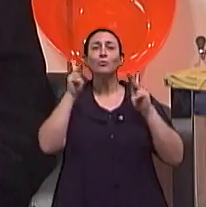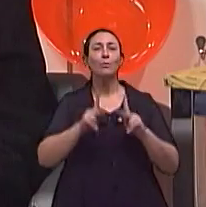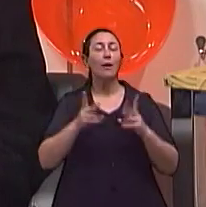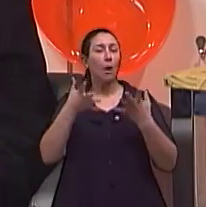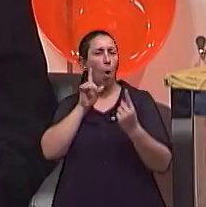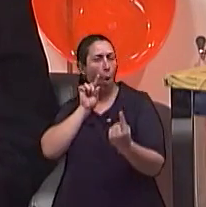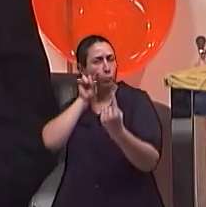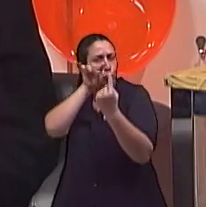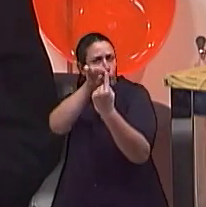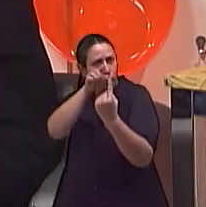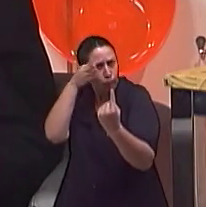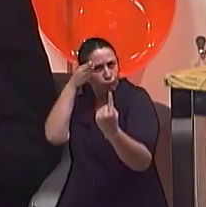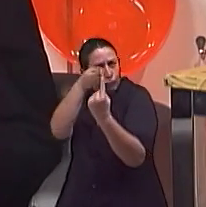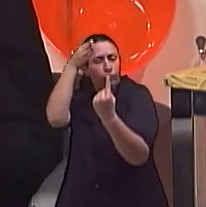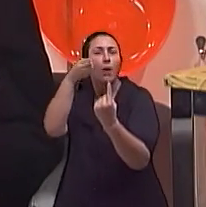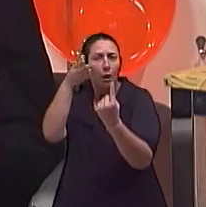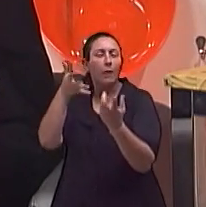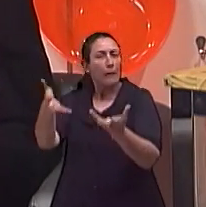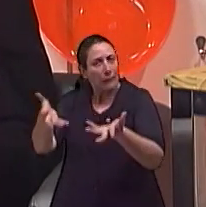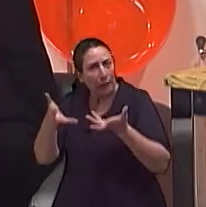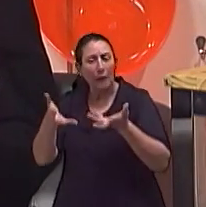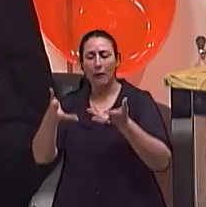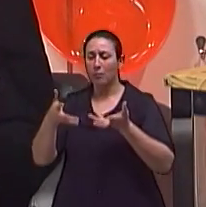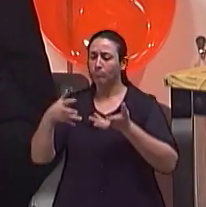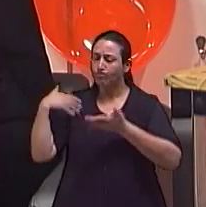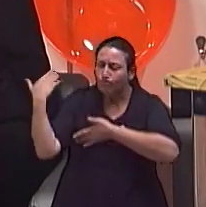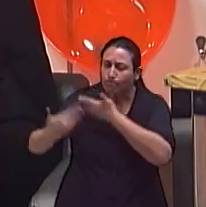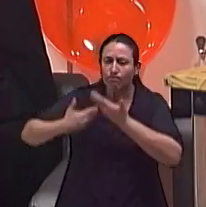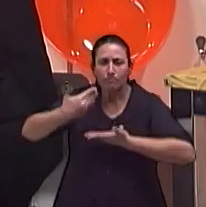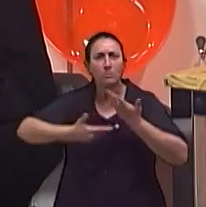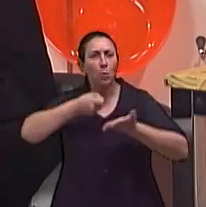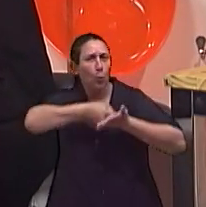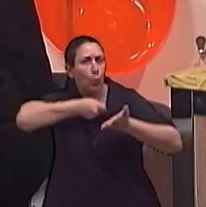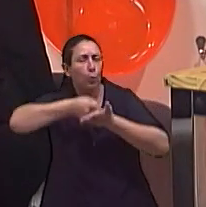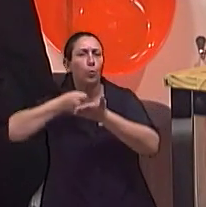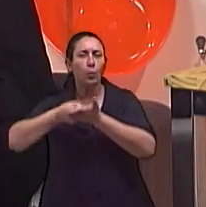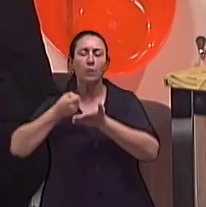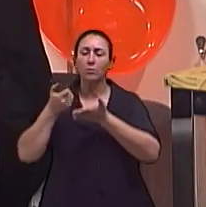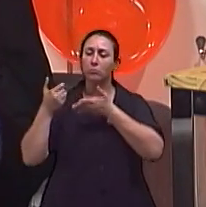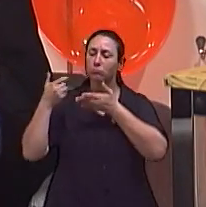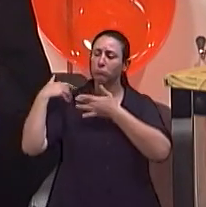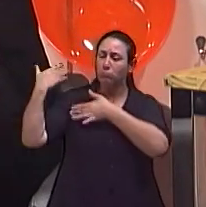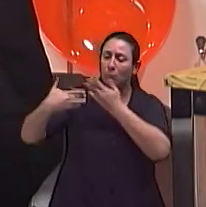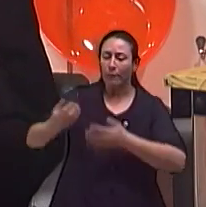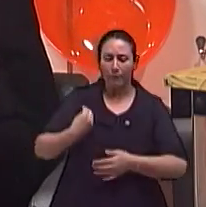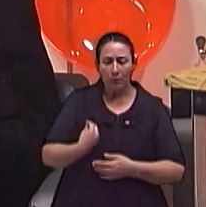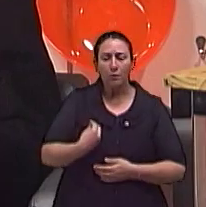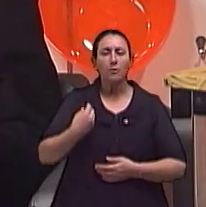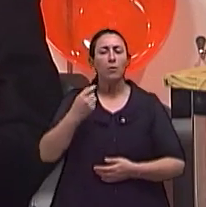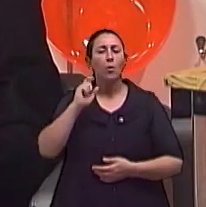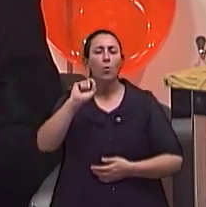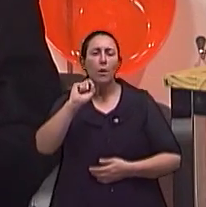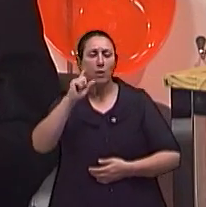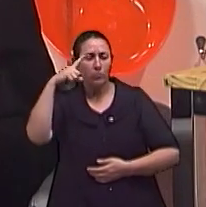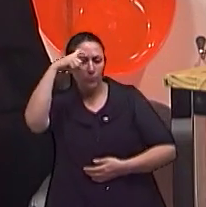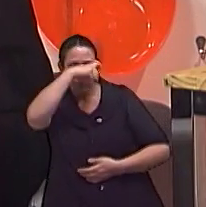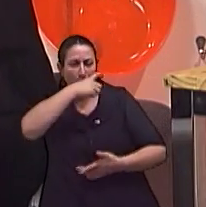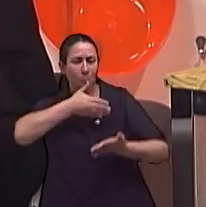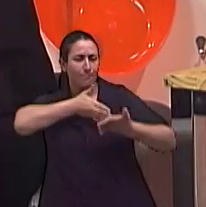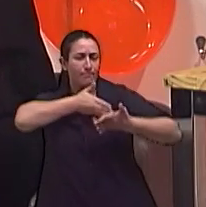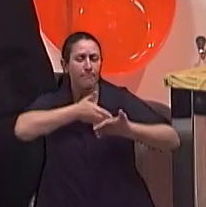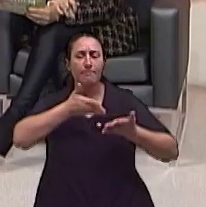quer atingir esse objetivo, e tem que identificar na sua trajetória quais são os empecilhos